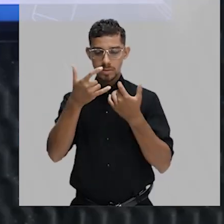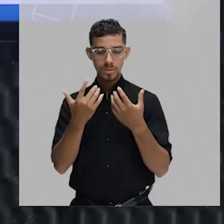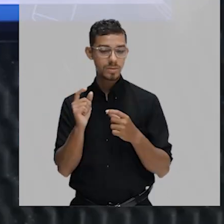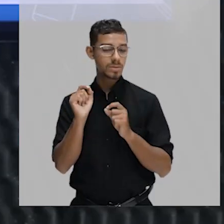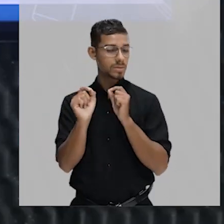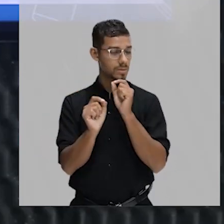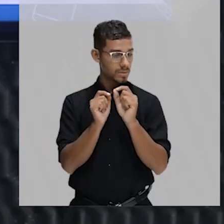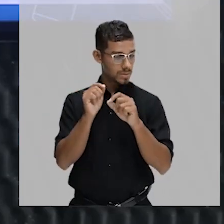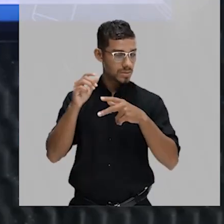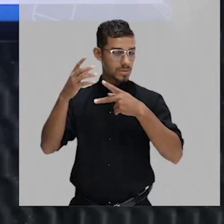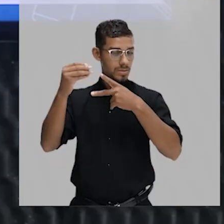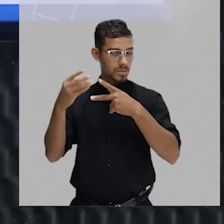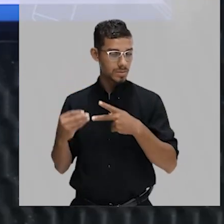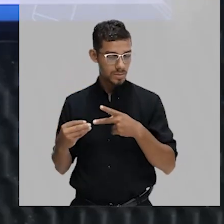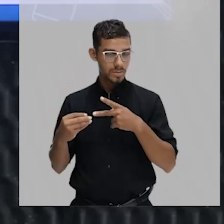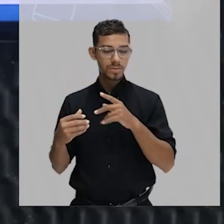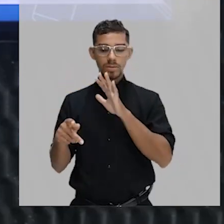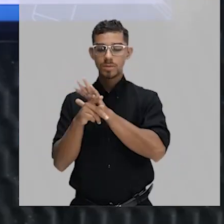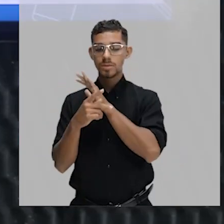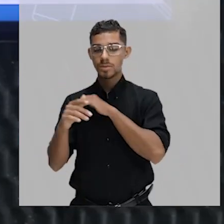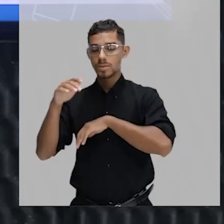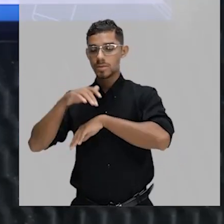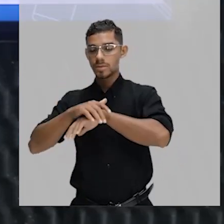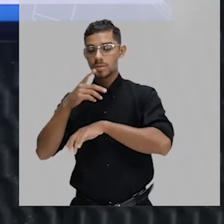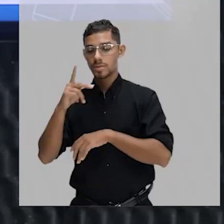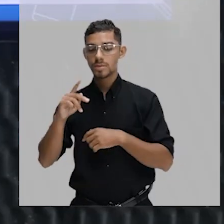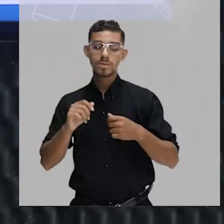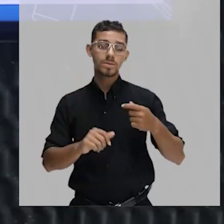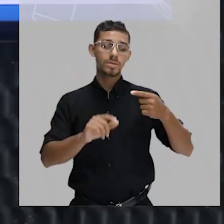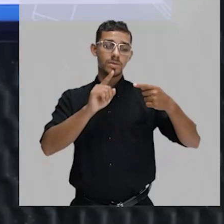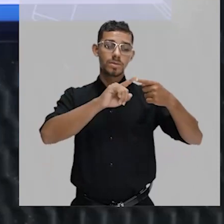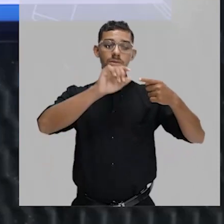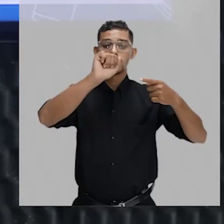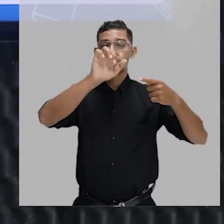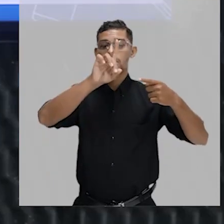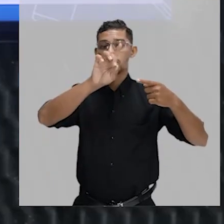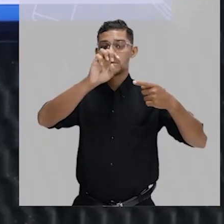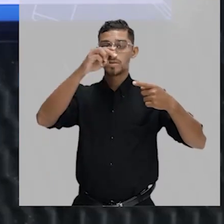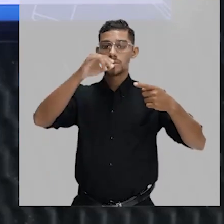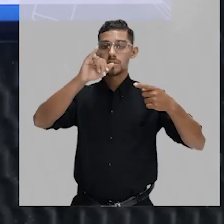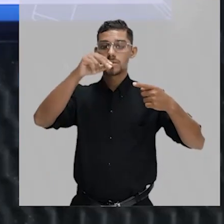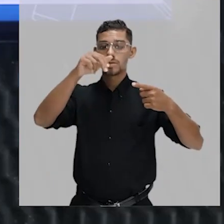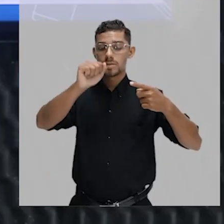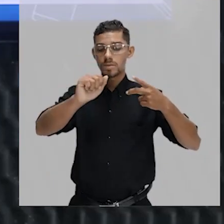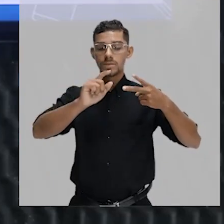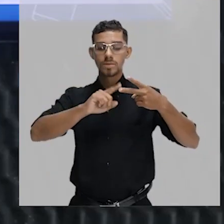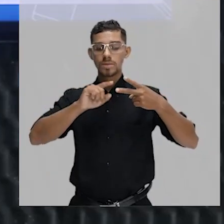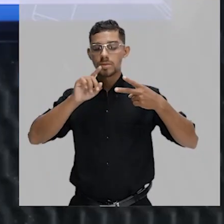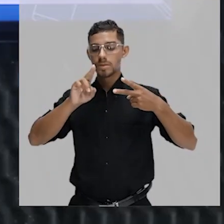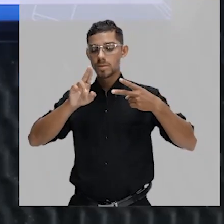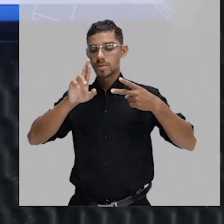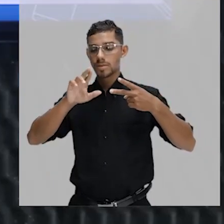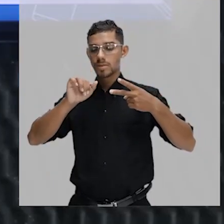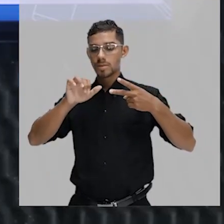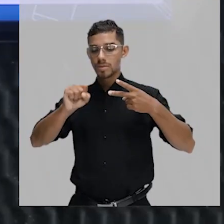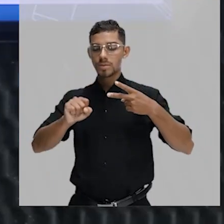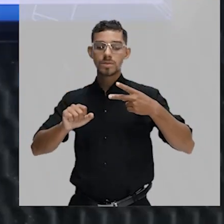nitrogenadas que são formadas por adenina, uracila e guanina, AUG.